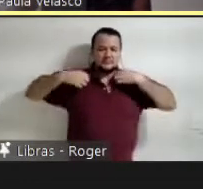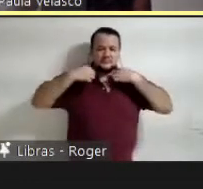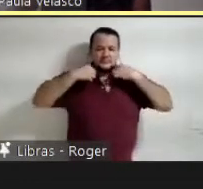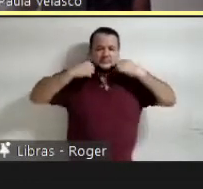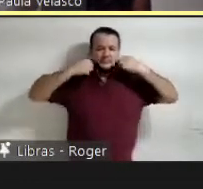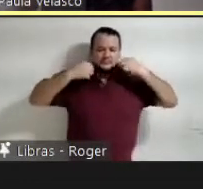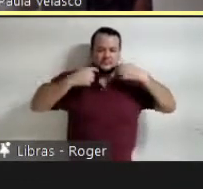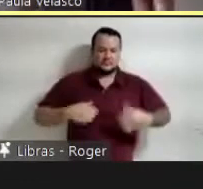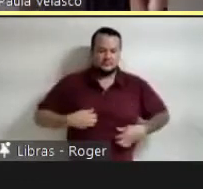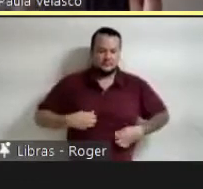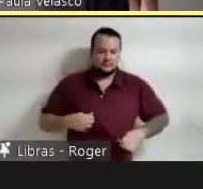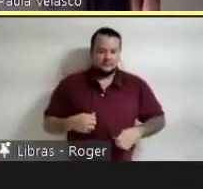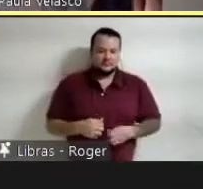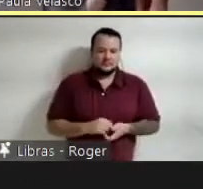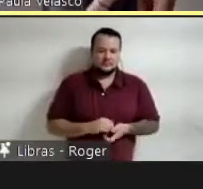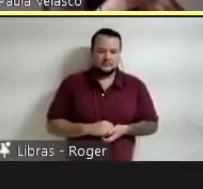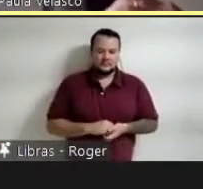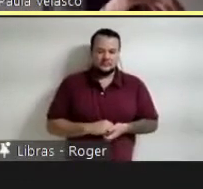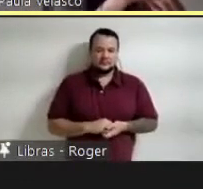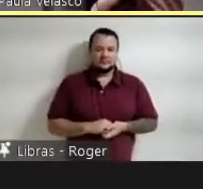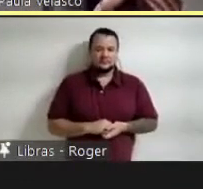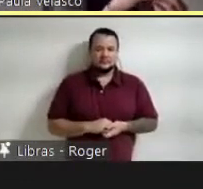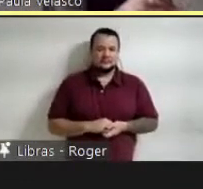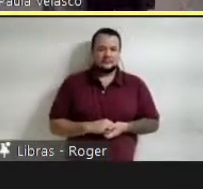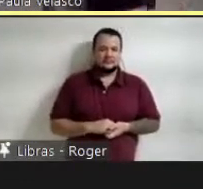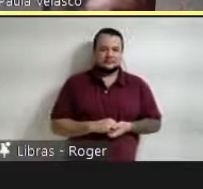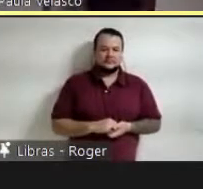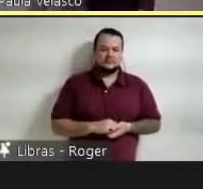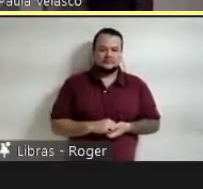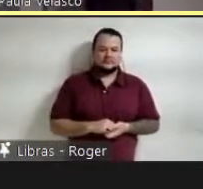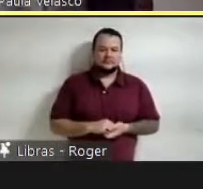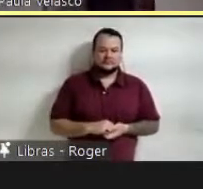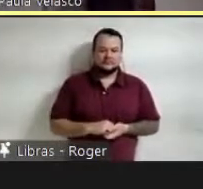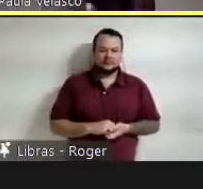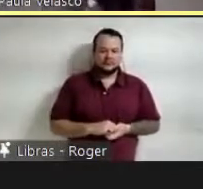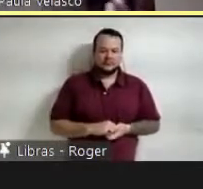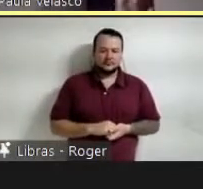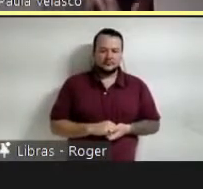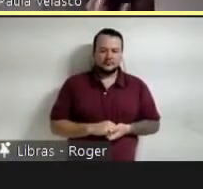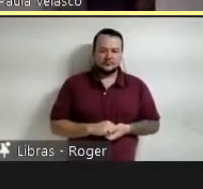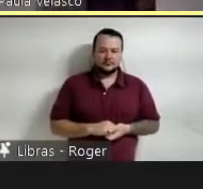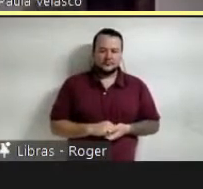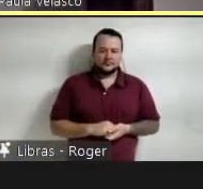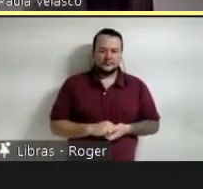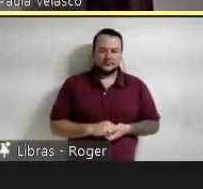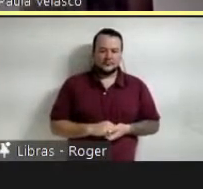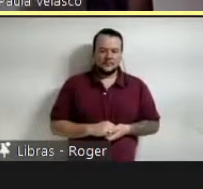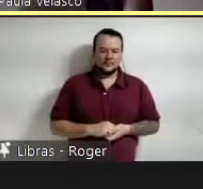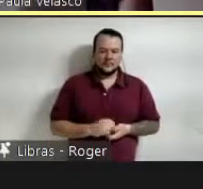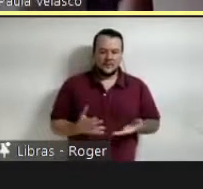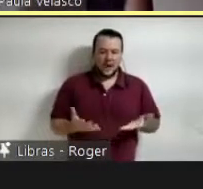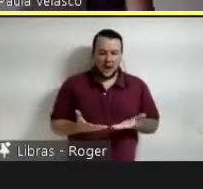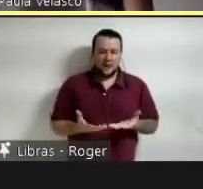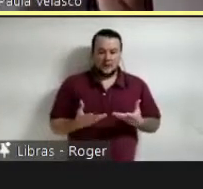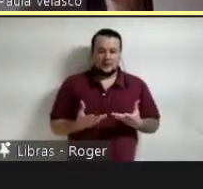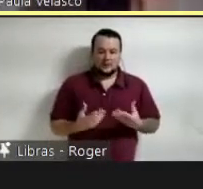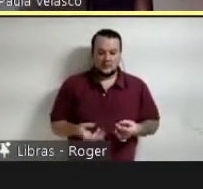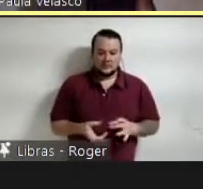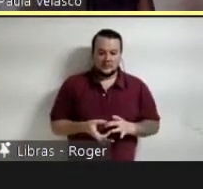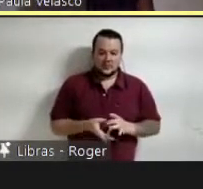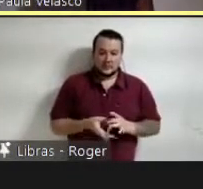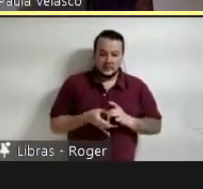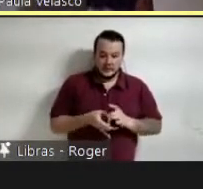parque e elas vincularam a ideia que vincularam o Estrecho de Magallanes com a cidade e conectaram o atual tramo norte de uma